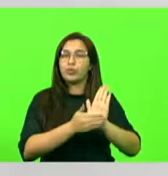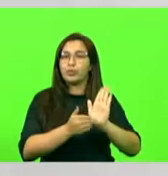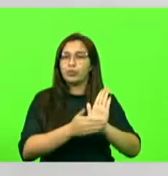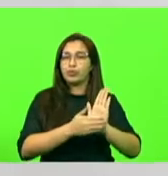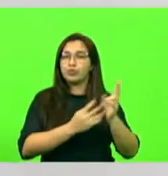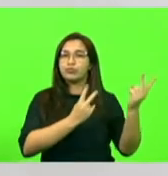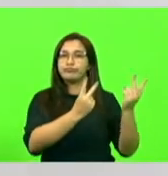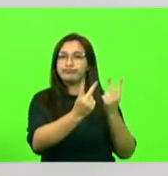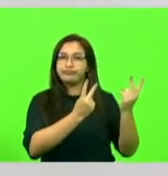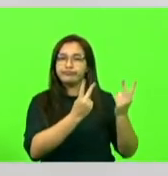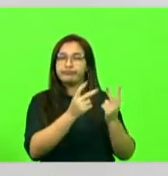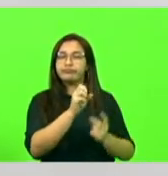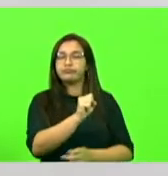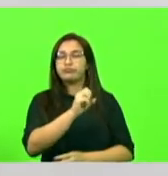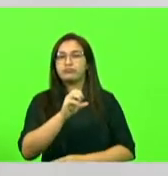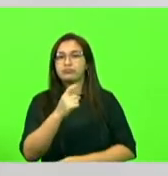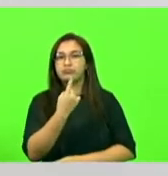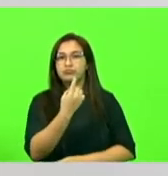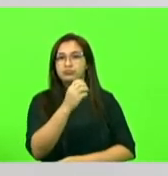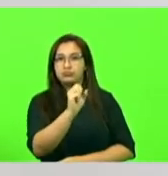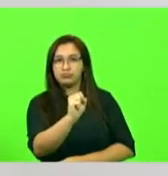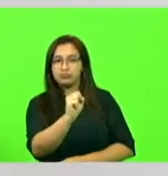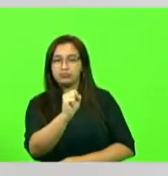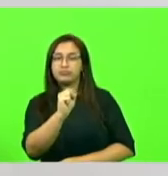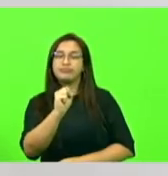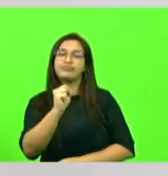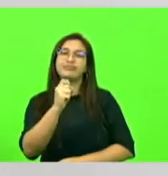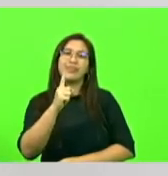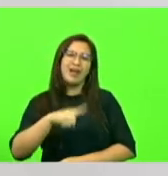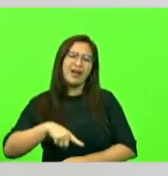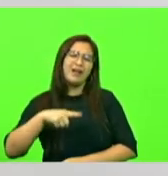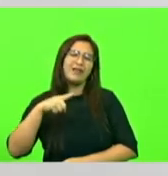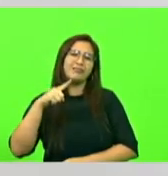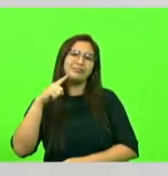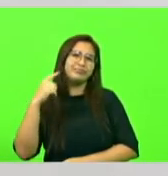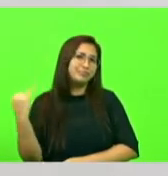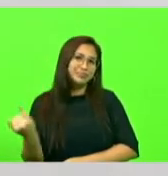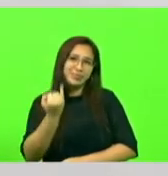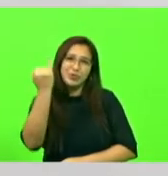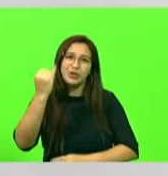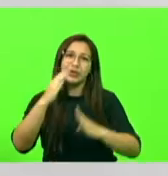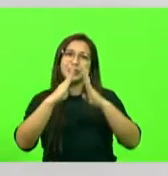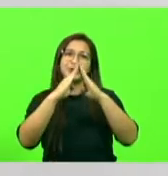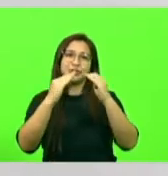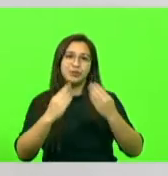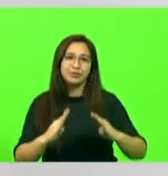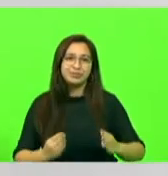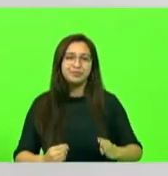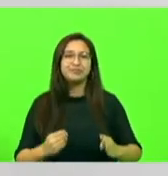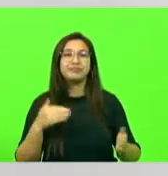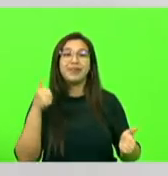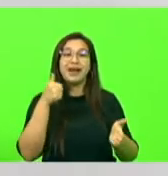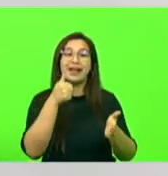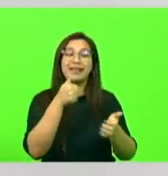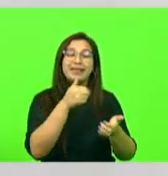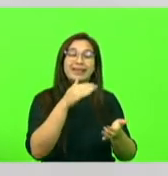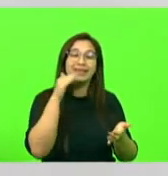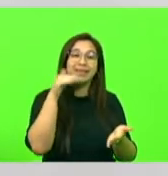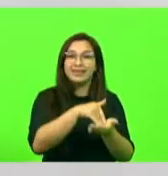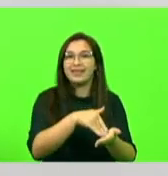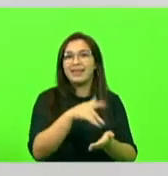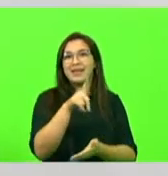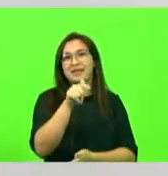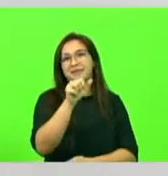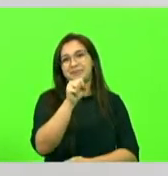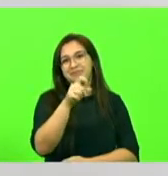-108, a ligação tão importante, de Brusque até Gaspar. Então, faço aqui essa